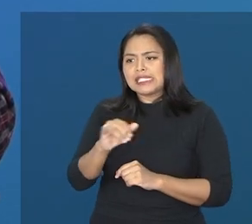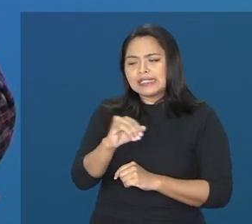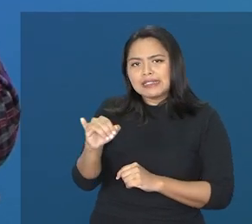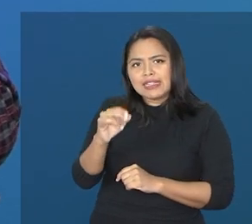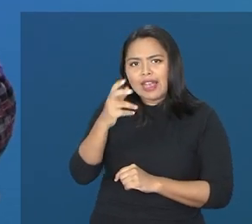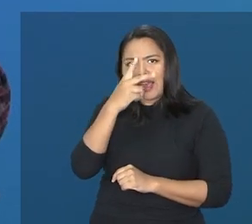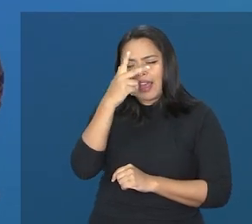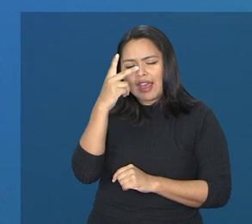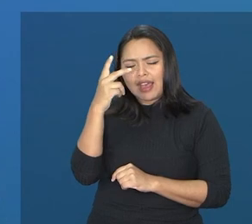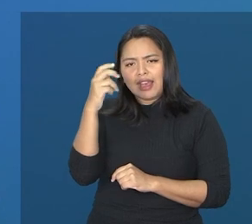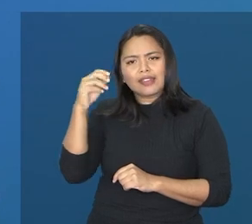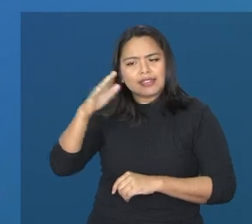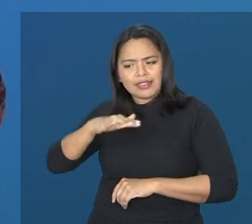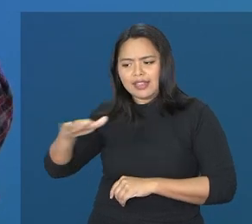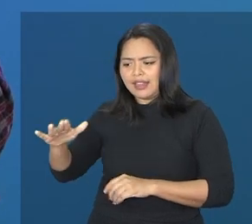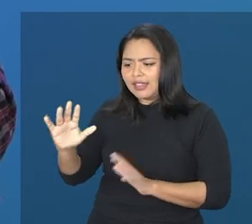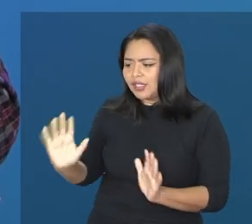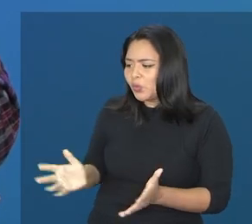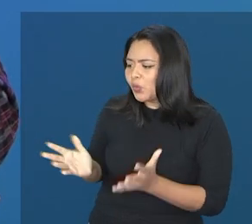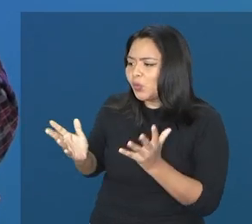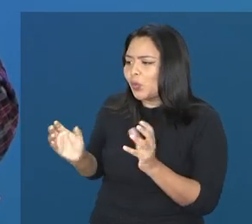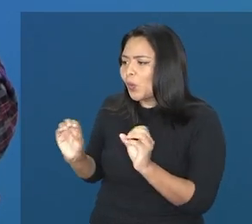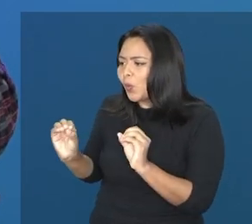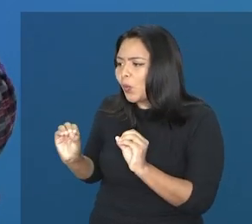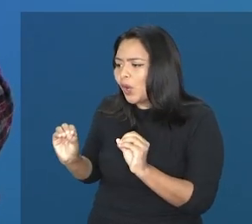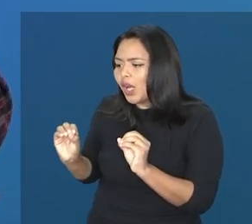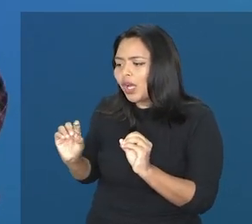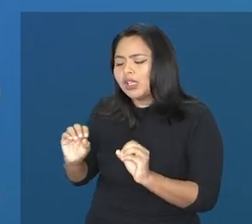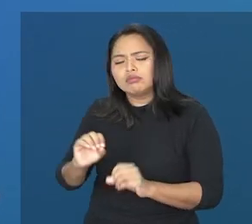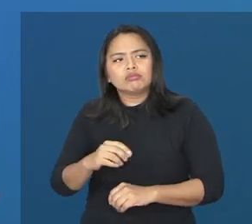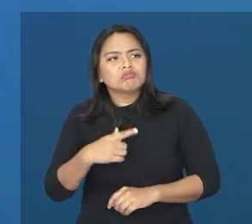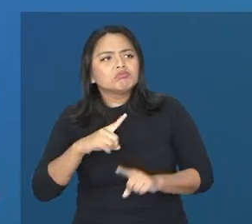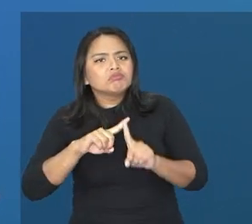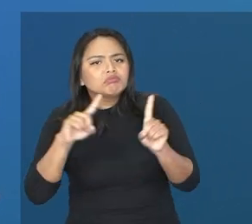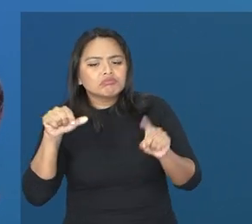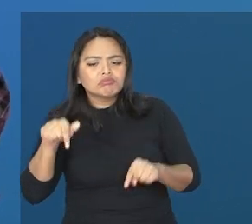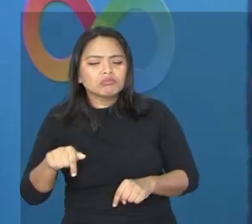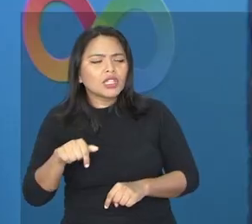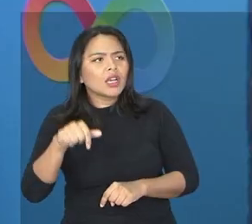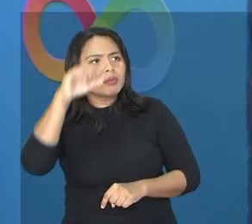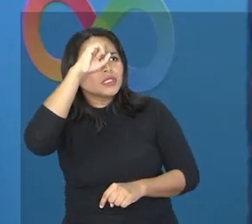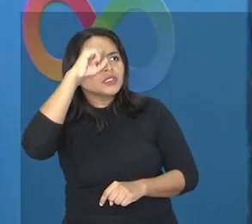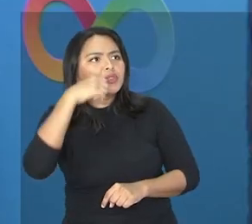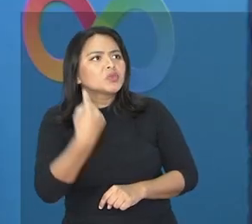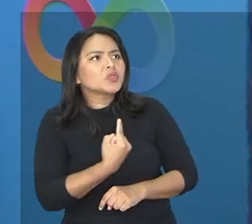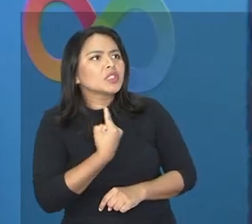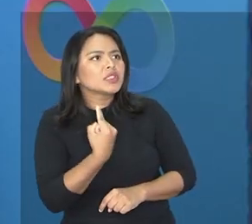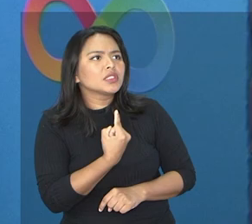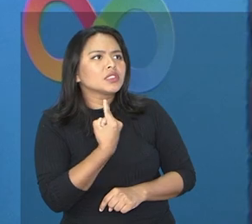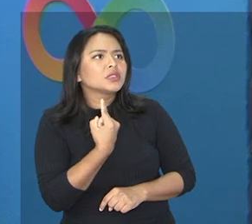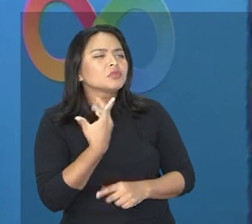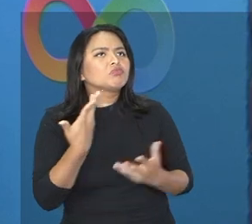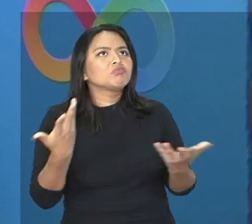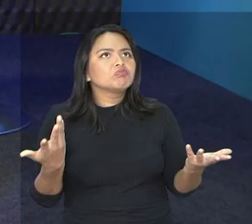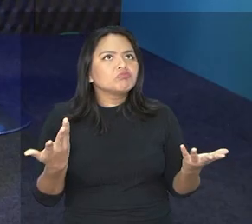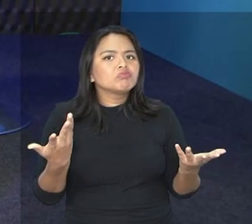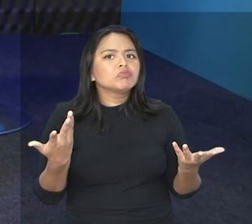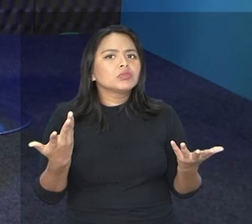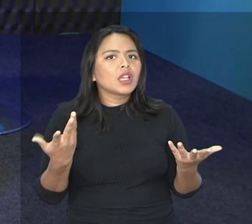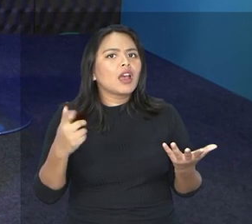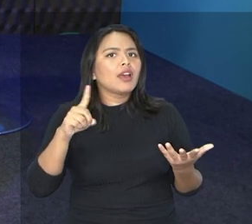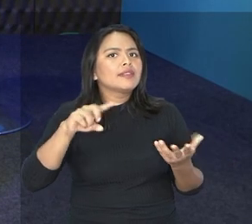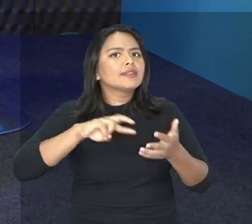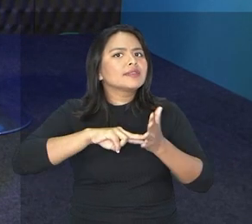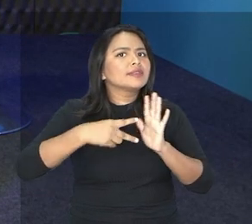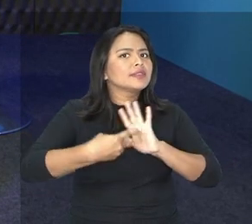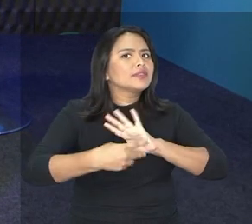não for estimulada, se ela aprendeu sozinha, pode haver sim um substrato biológico ali, que pode facultar. Significa que